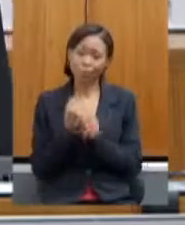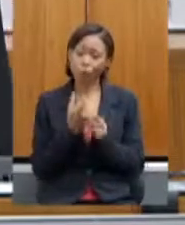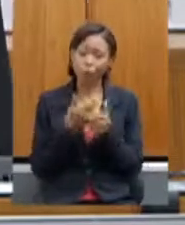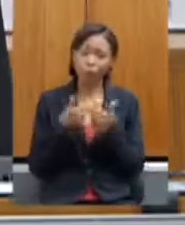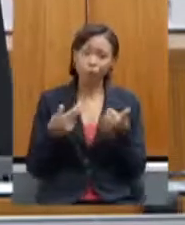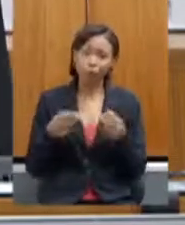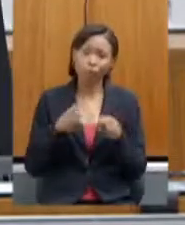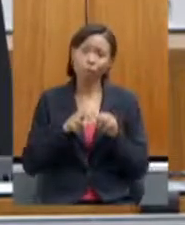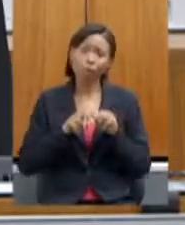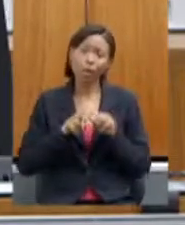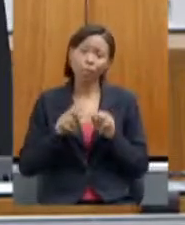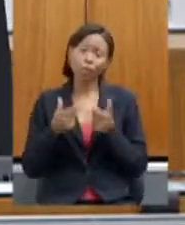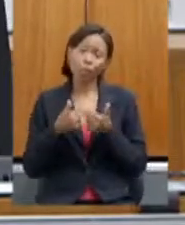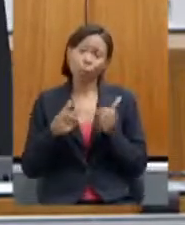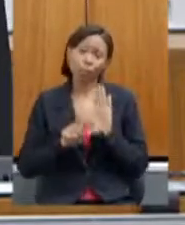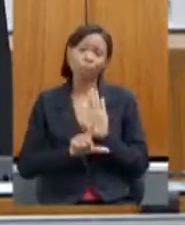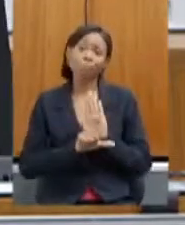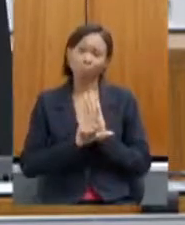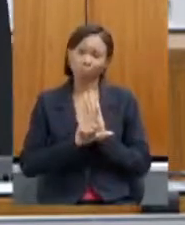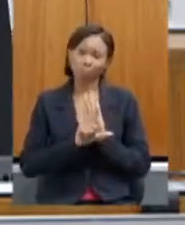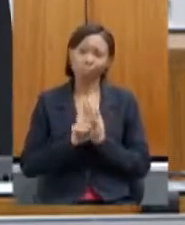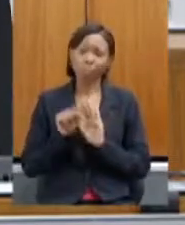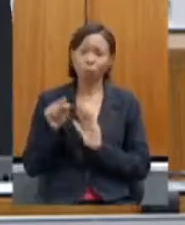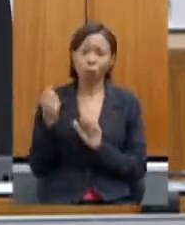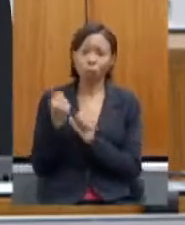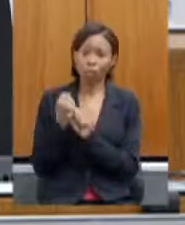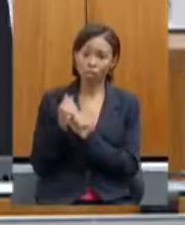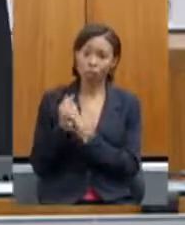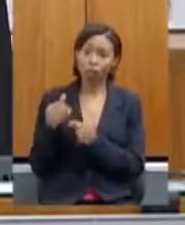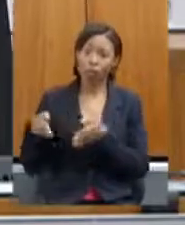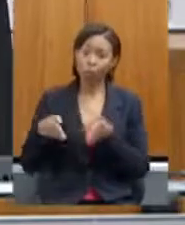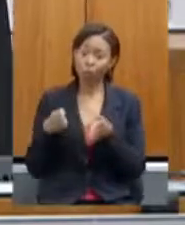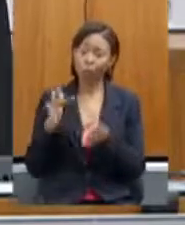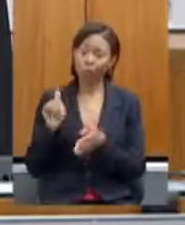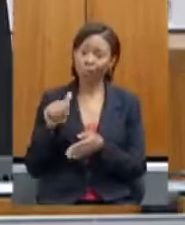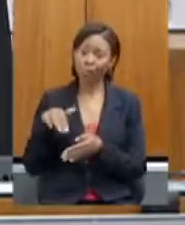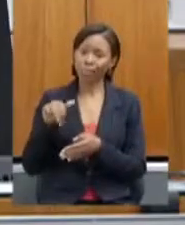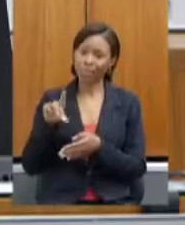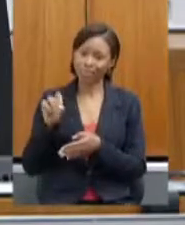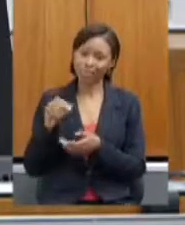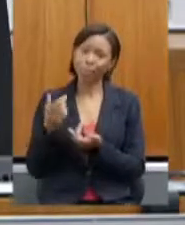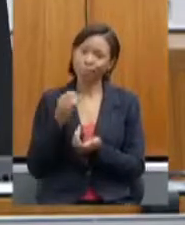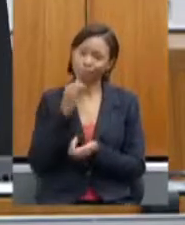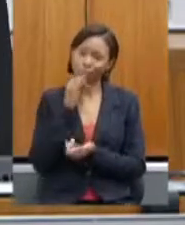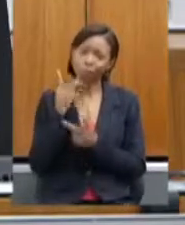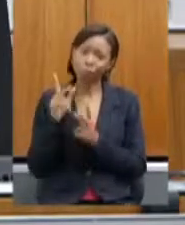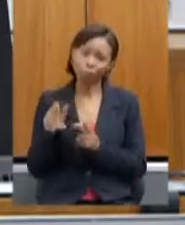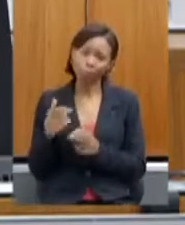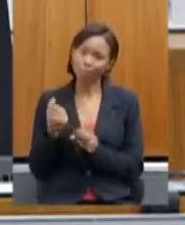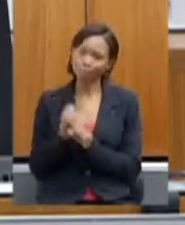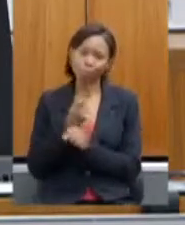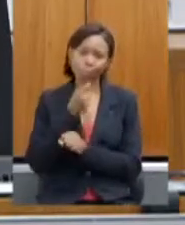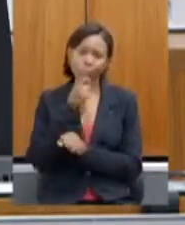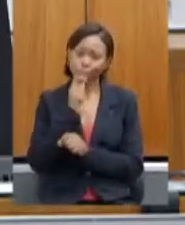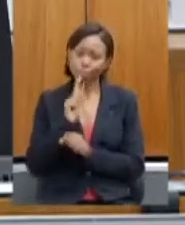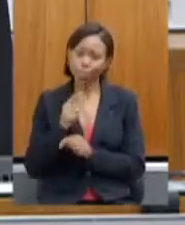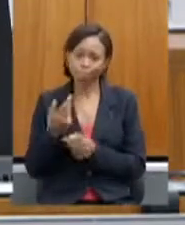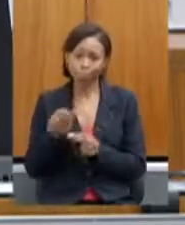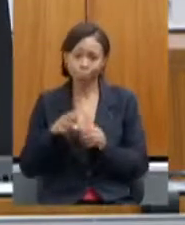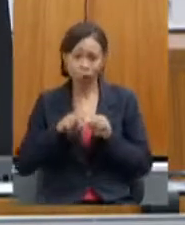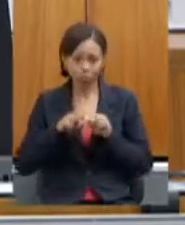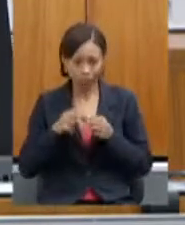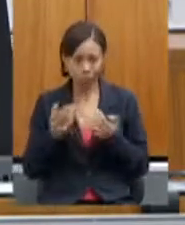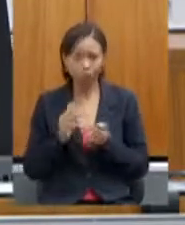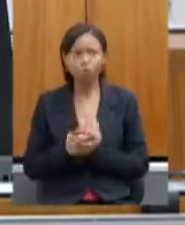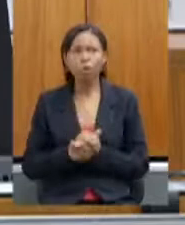essa obra no Fanato, mas nós não descuidamos, nós estamos firmes lutando para que a gente consiga essa ação. Em relação ao desenvolvimento